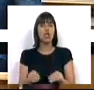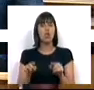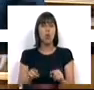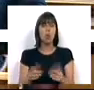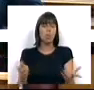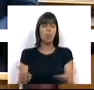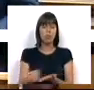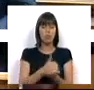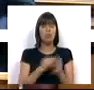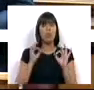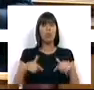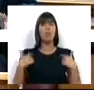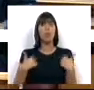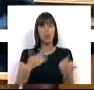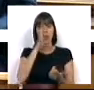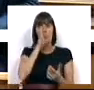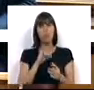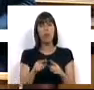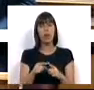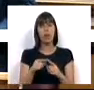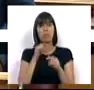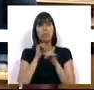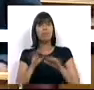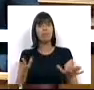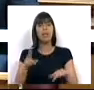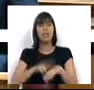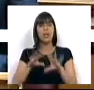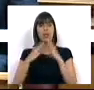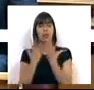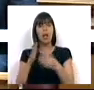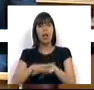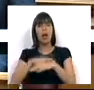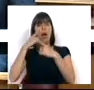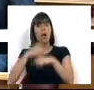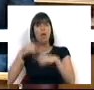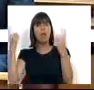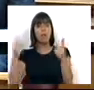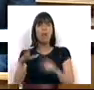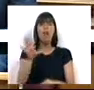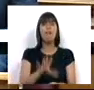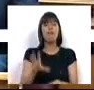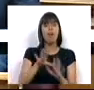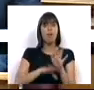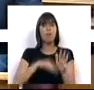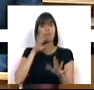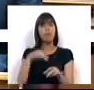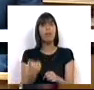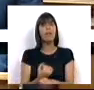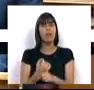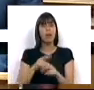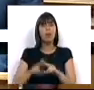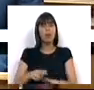Segundo dados do próprio Governo e divulgados pela Direção-Geral da Administração Pública, as formas precárias de trabalho